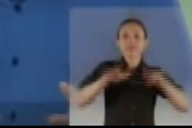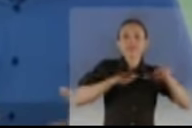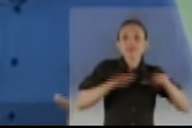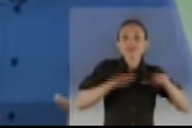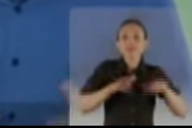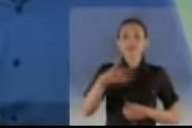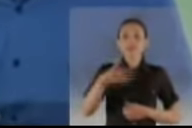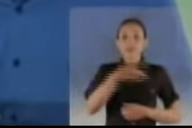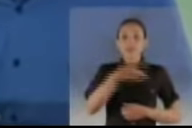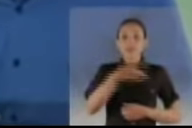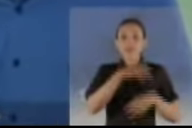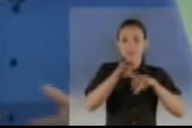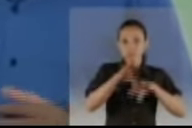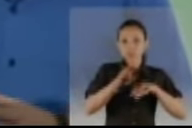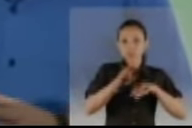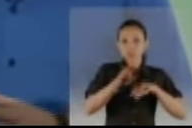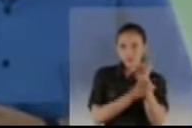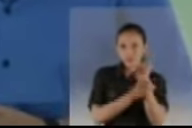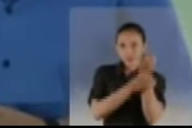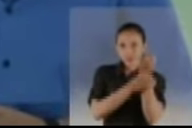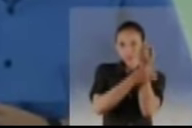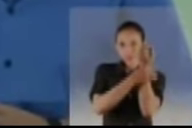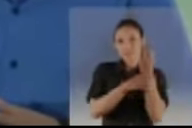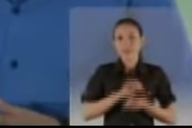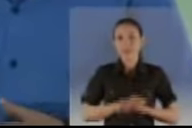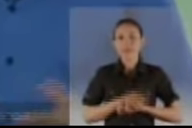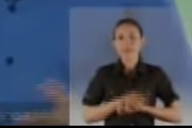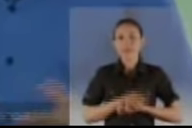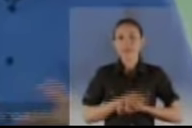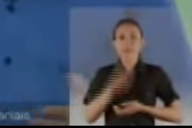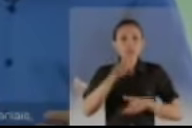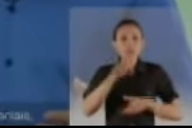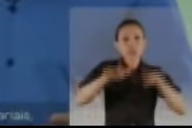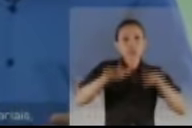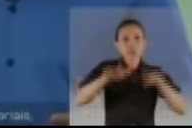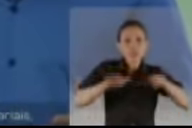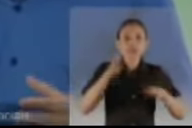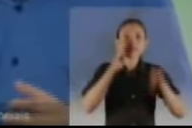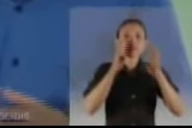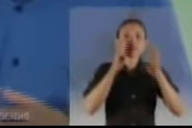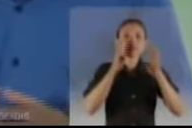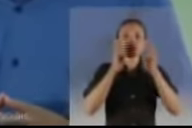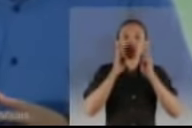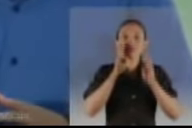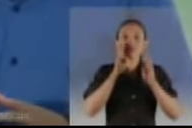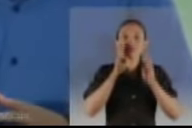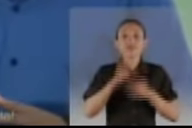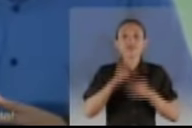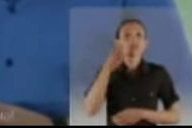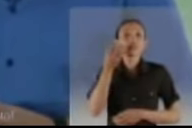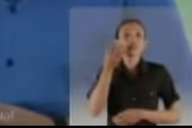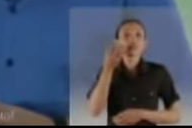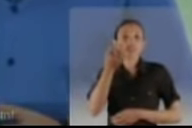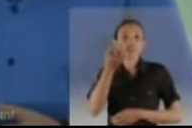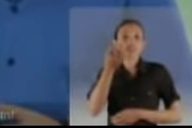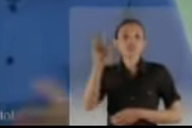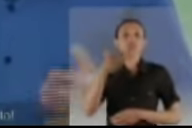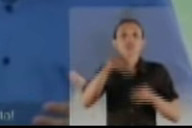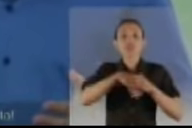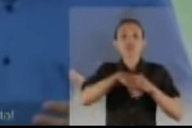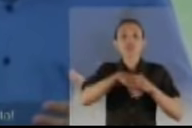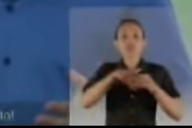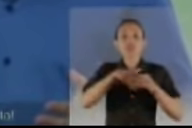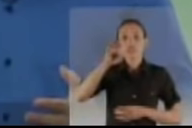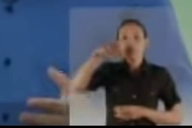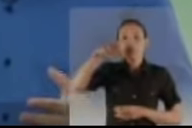trabalhar com mais saúde, educação e segurança para a nossa gente. Acompanhe o nosso trabalho nas redes sociais. Para deputado federal, peço seu